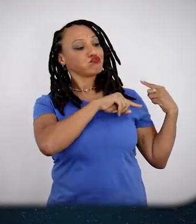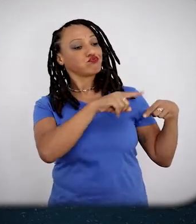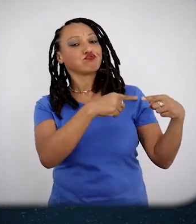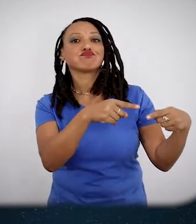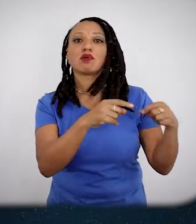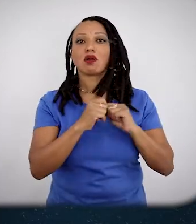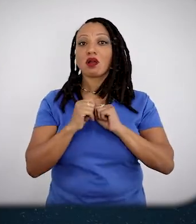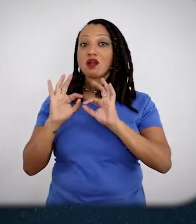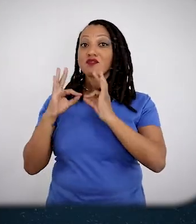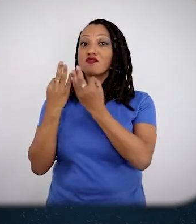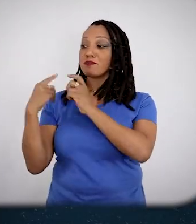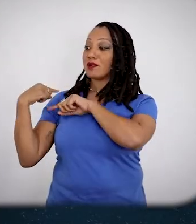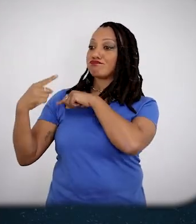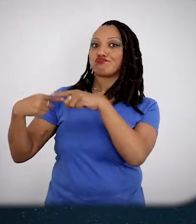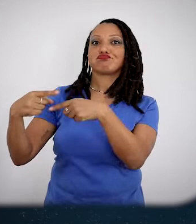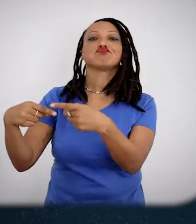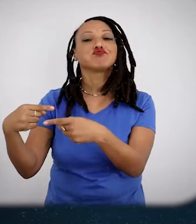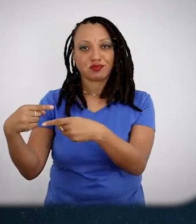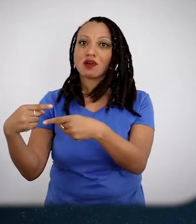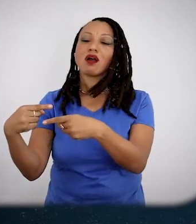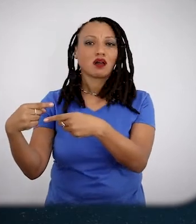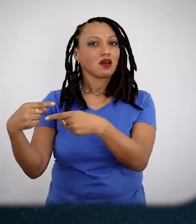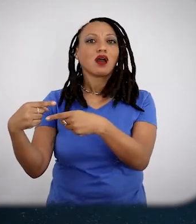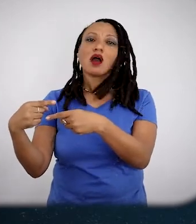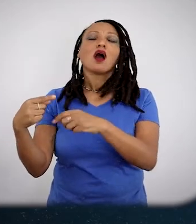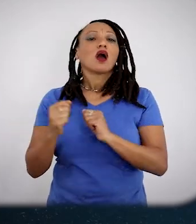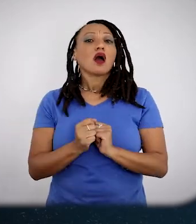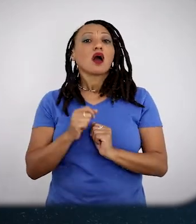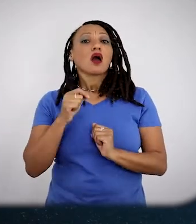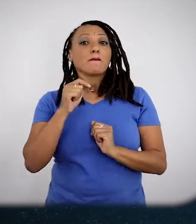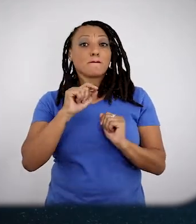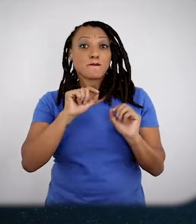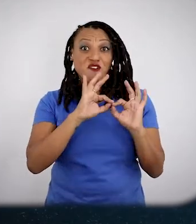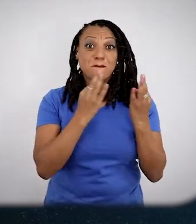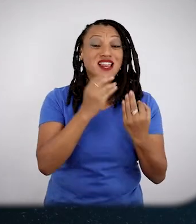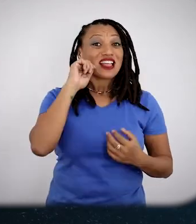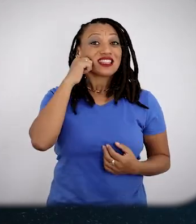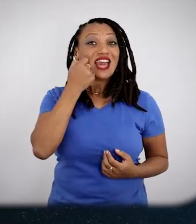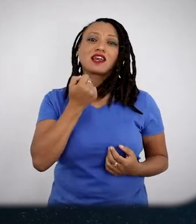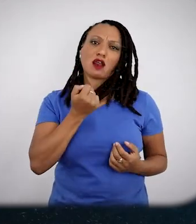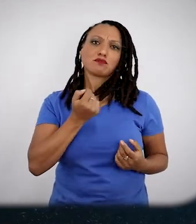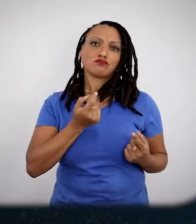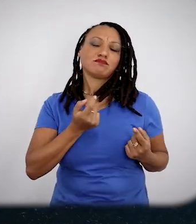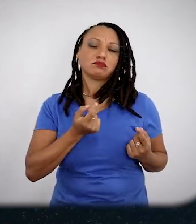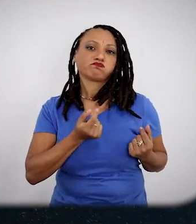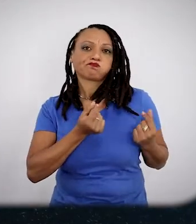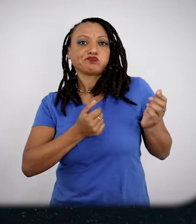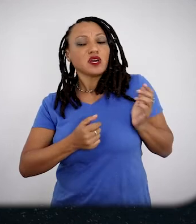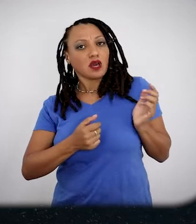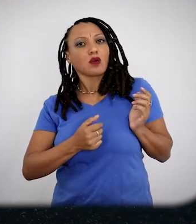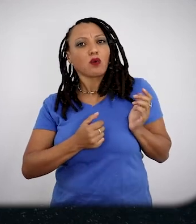nuclear burguesa na população negra, um processo recente comparativamente ao da